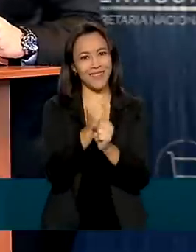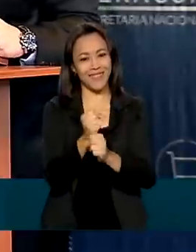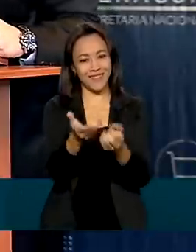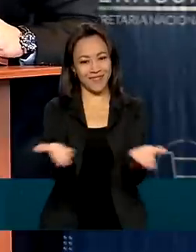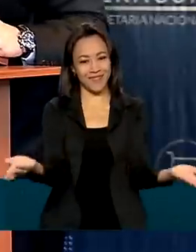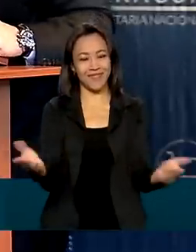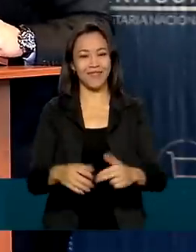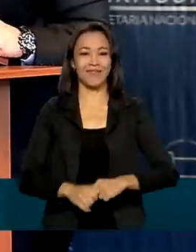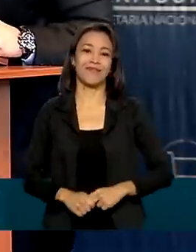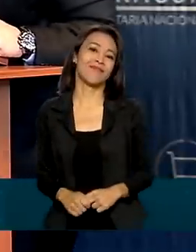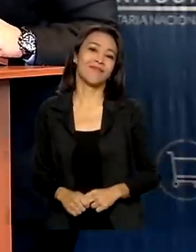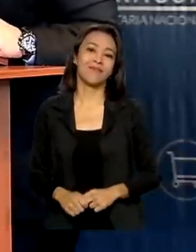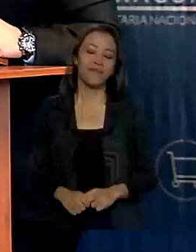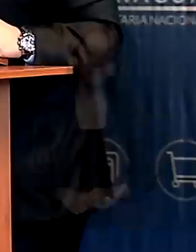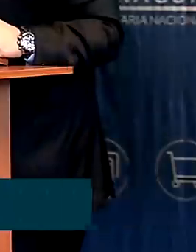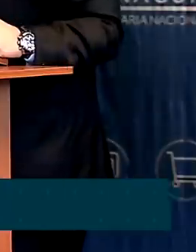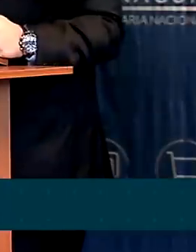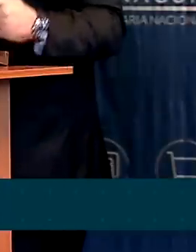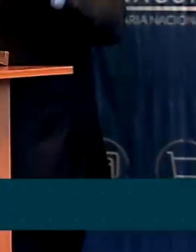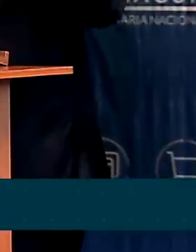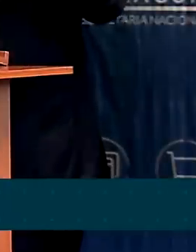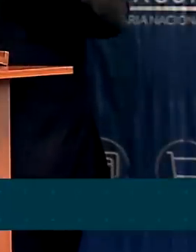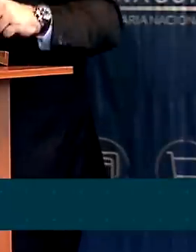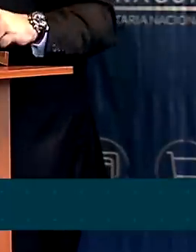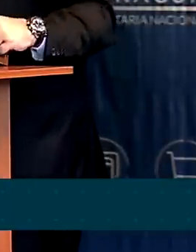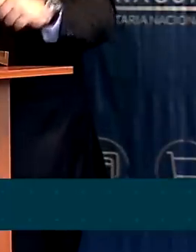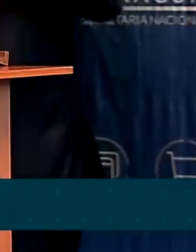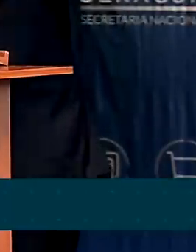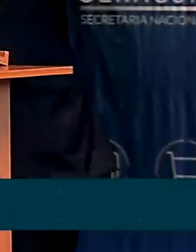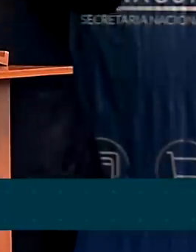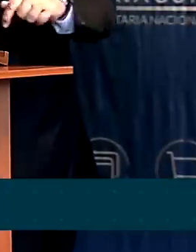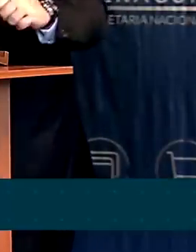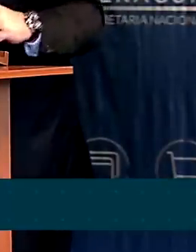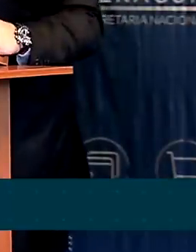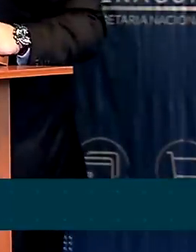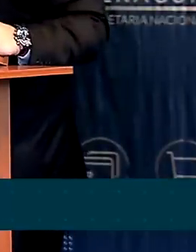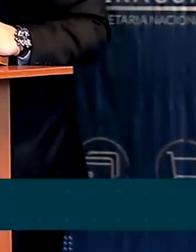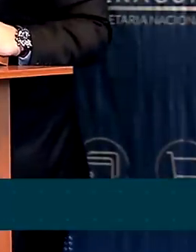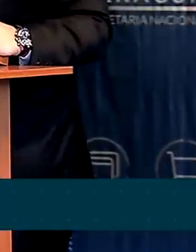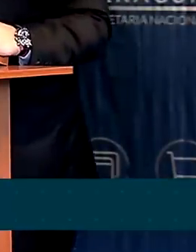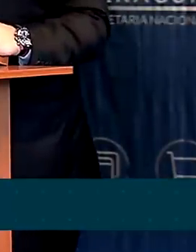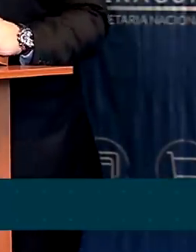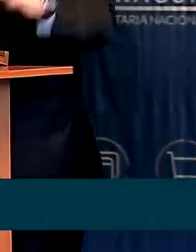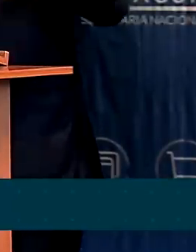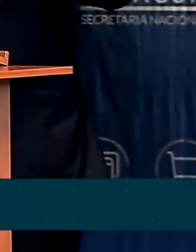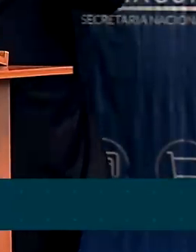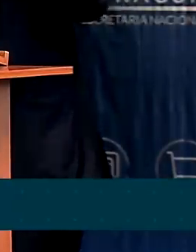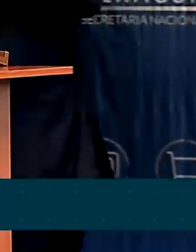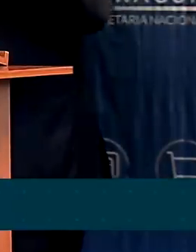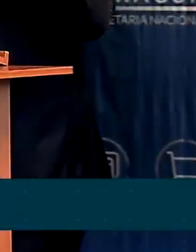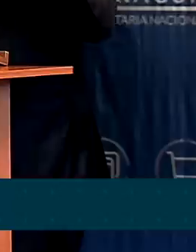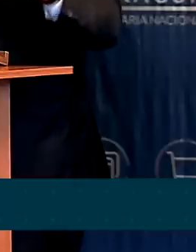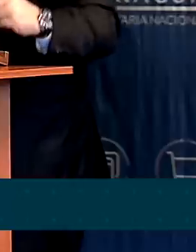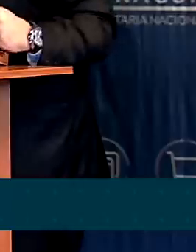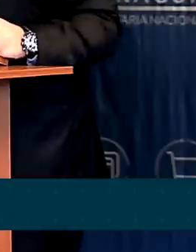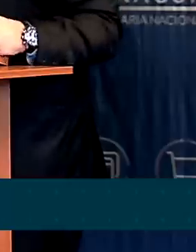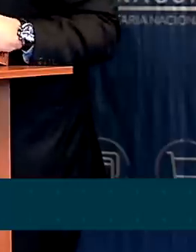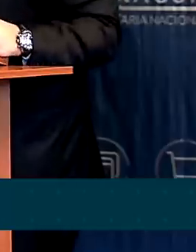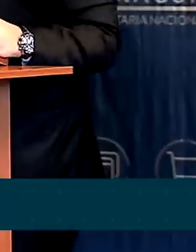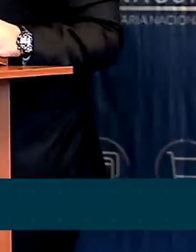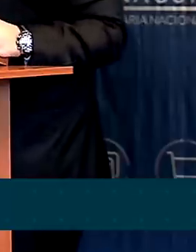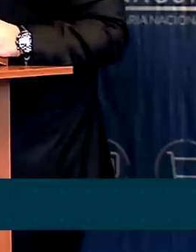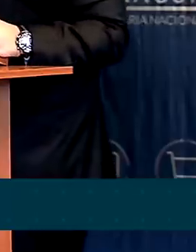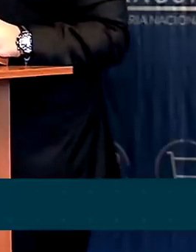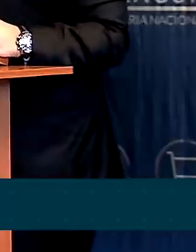Quero homenagear todos os servidores também que compõem, não só esta casa, não o Ministério, não a Secretaria, mas todos os órgãos